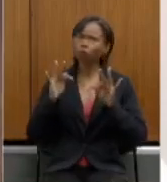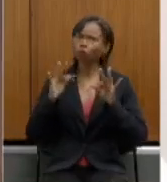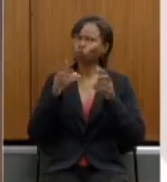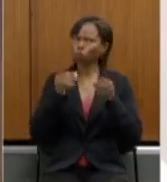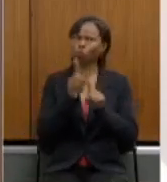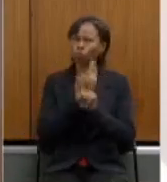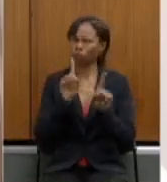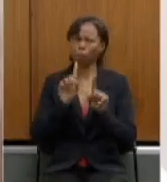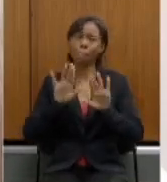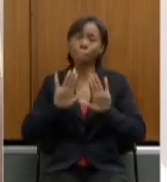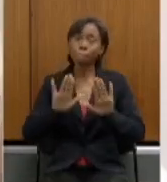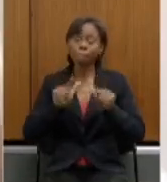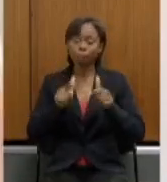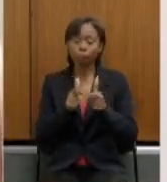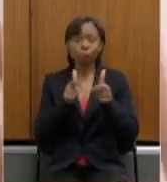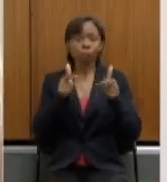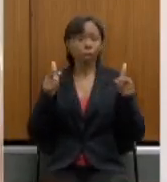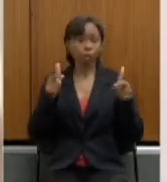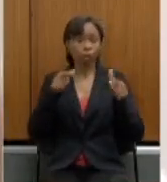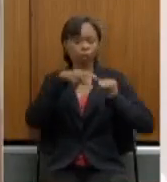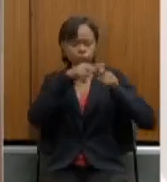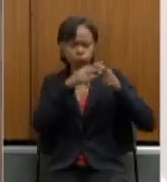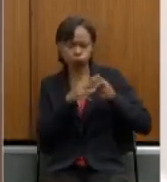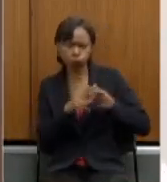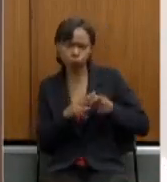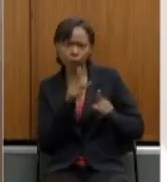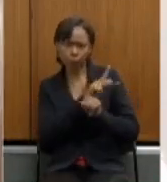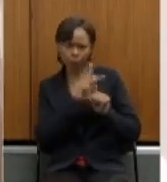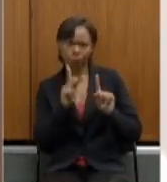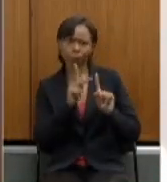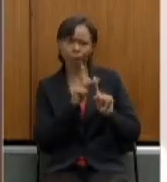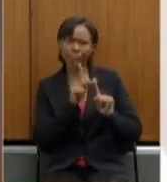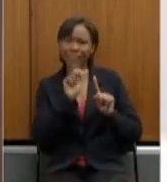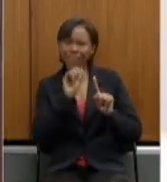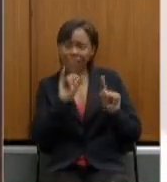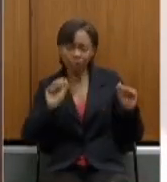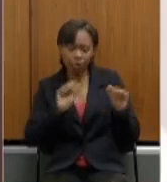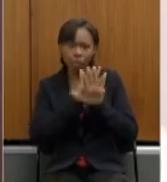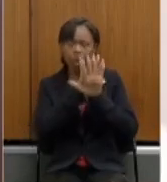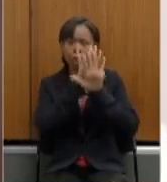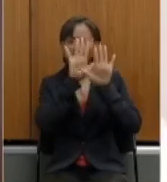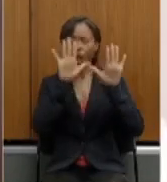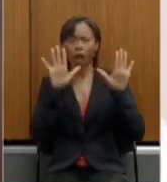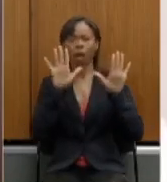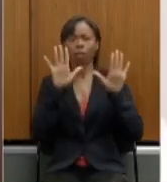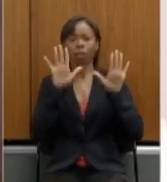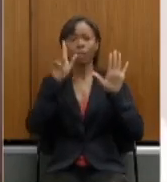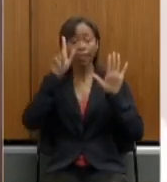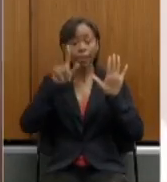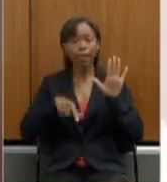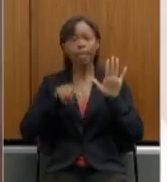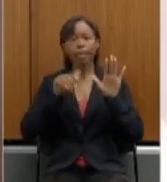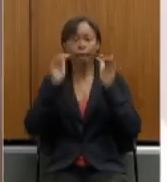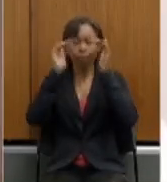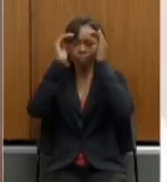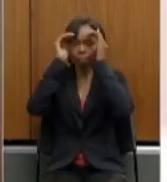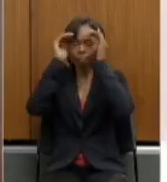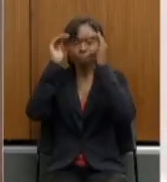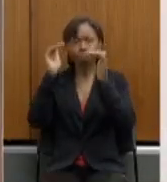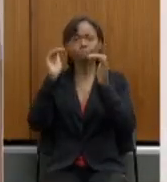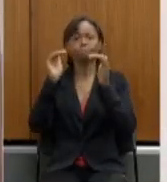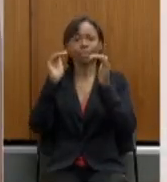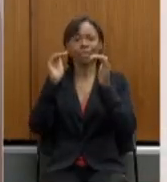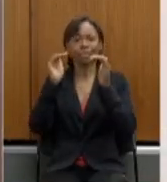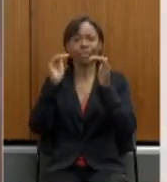grande parte da regulamentação presidenciária ficou clara que está sob a própria